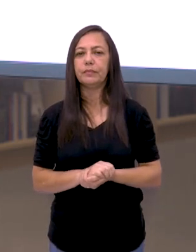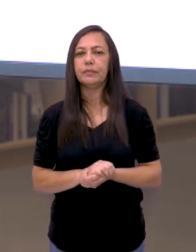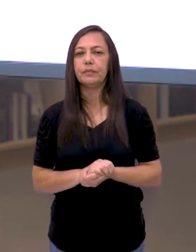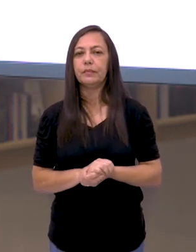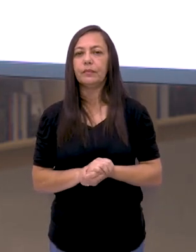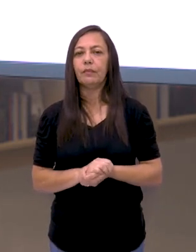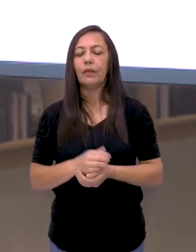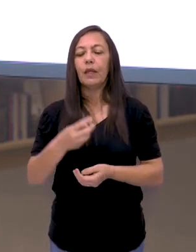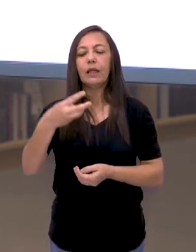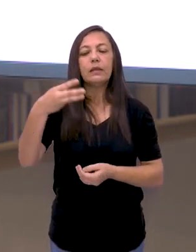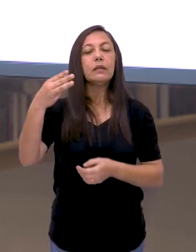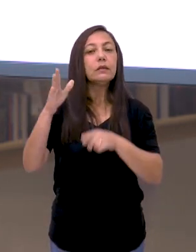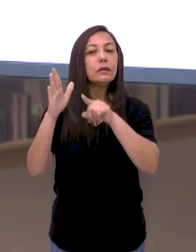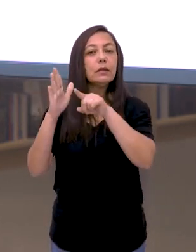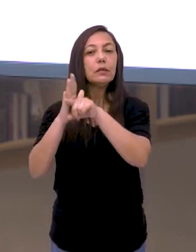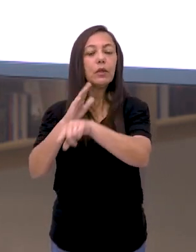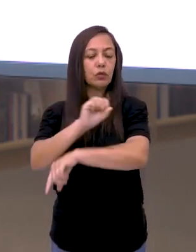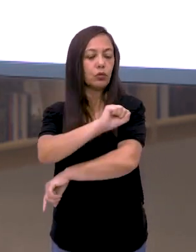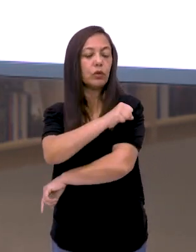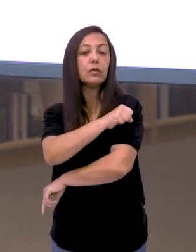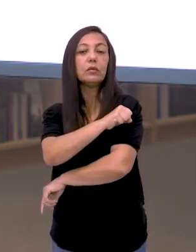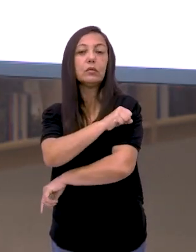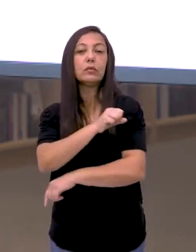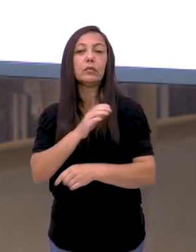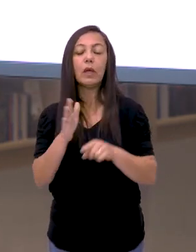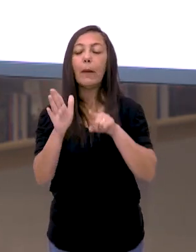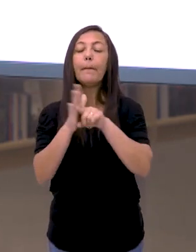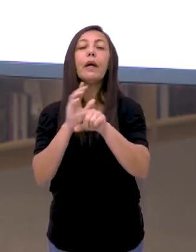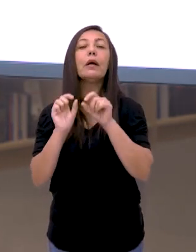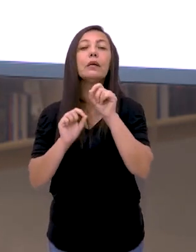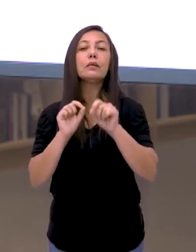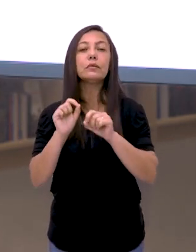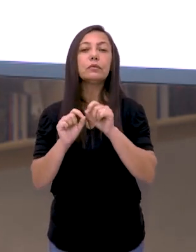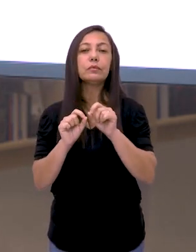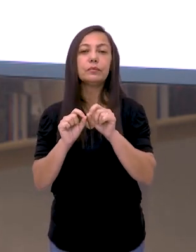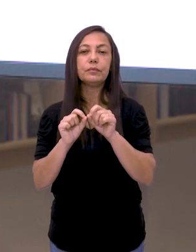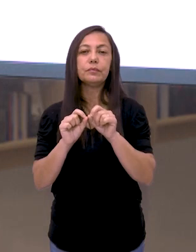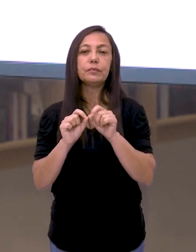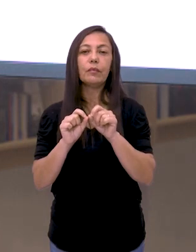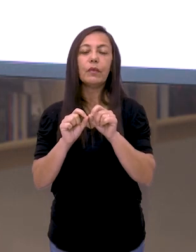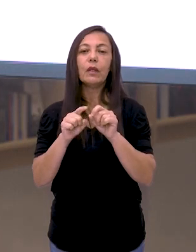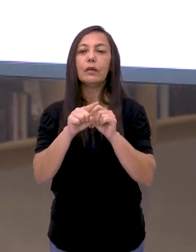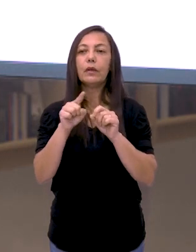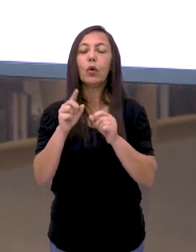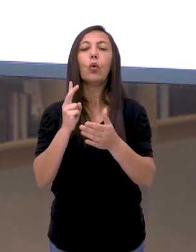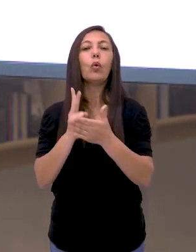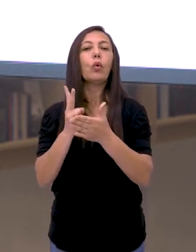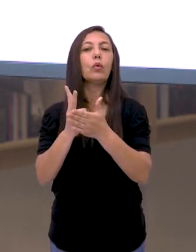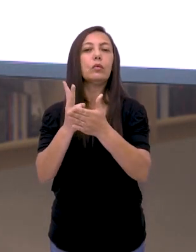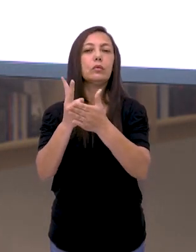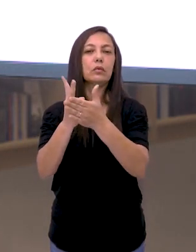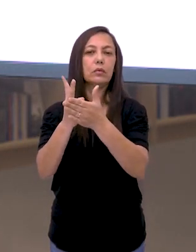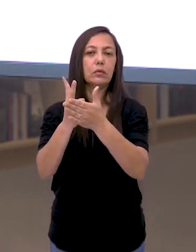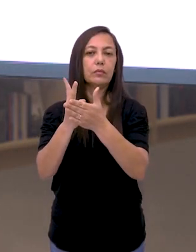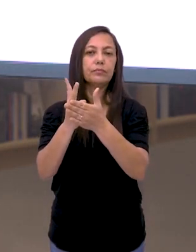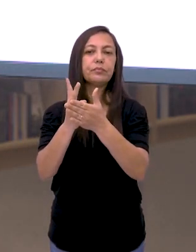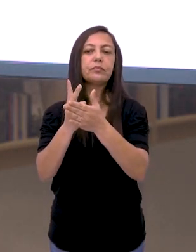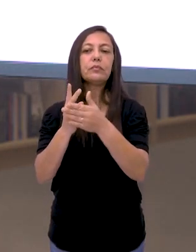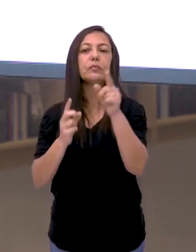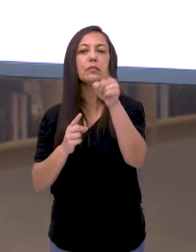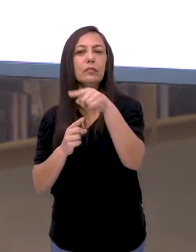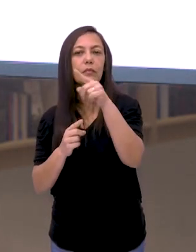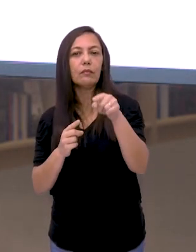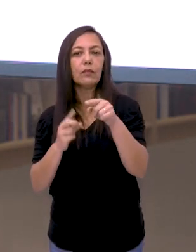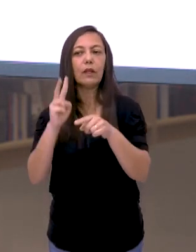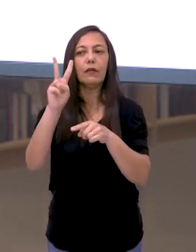Na terceira questão, do oitavo ano, a pergunta pede para que continuemos marcando com